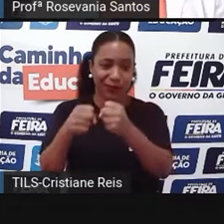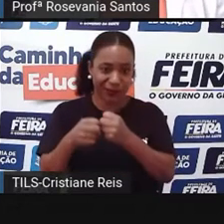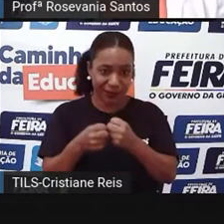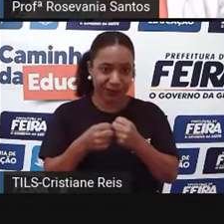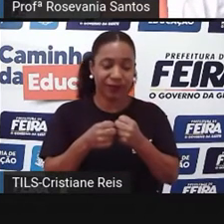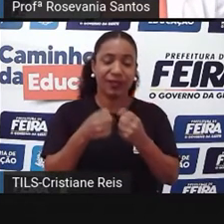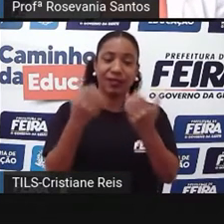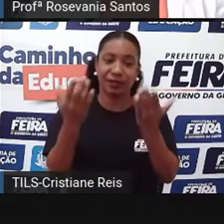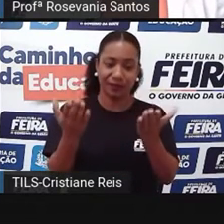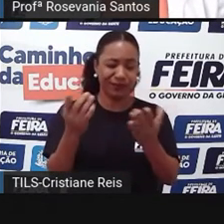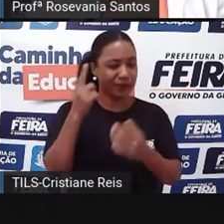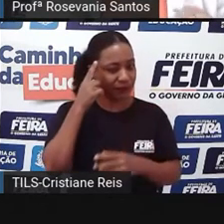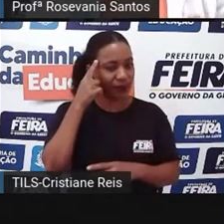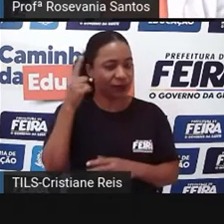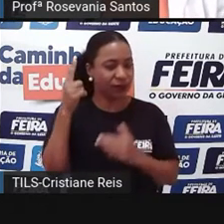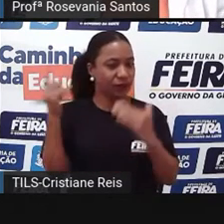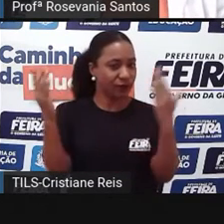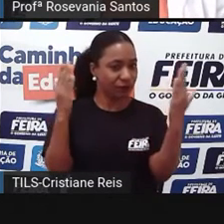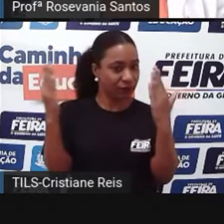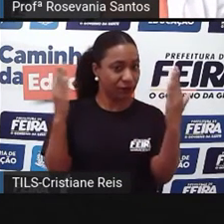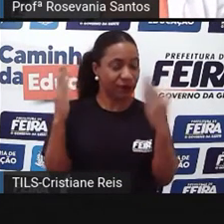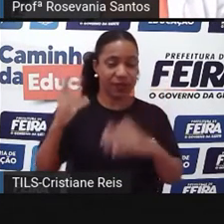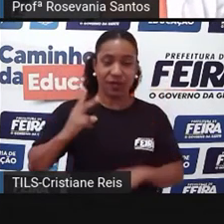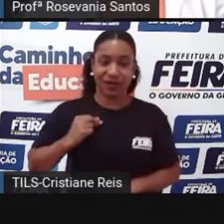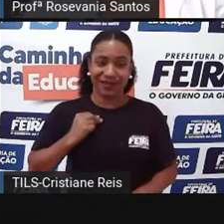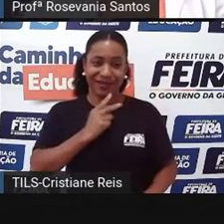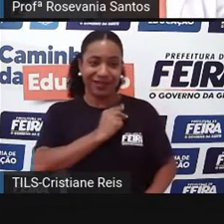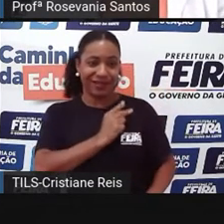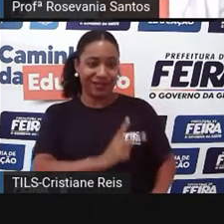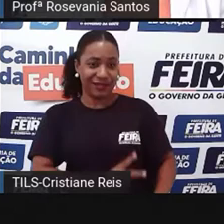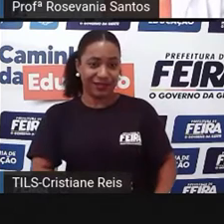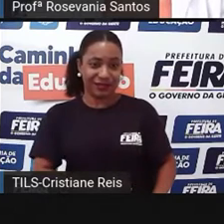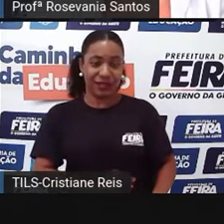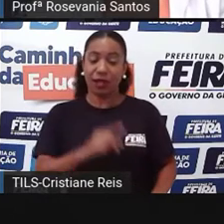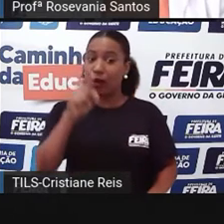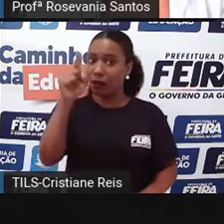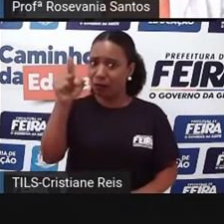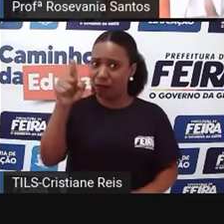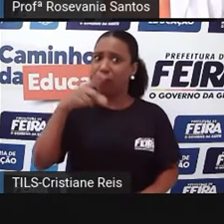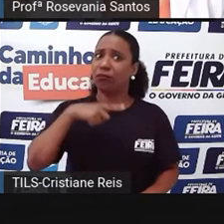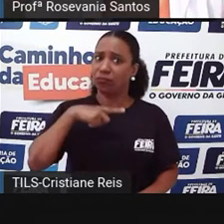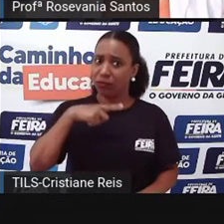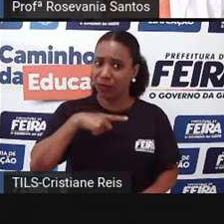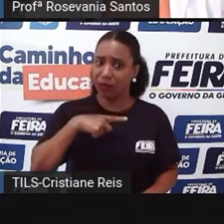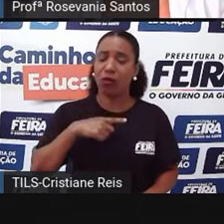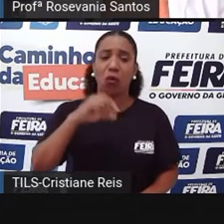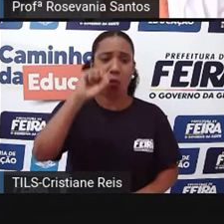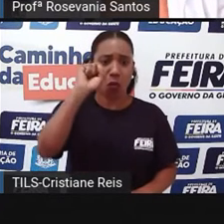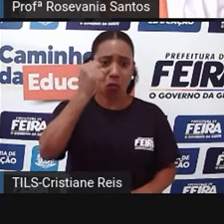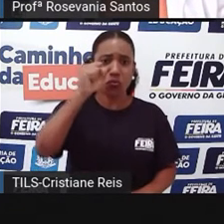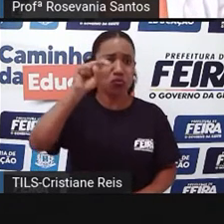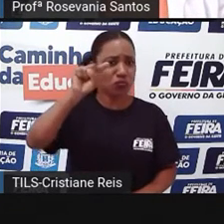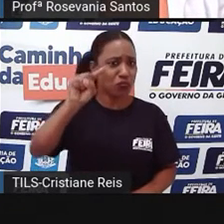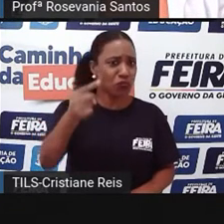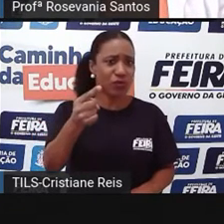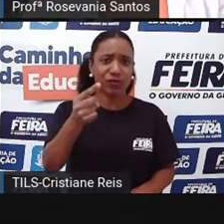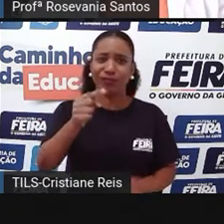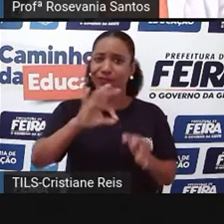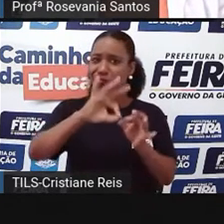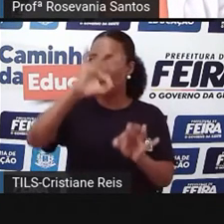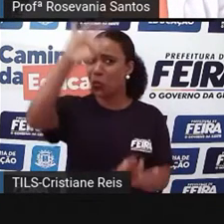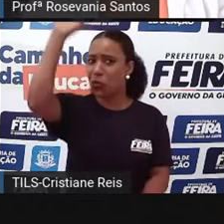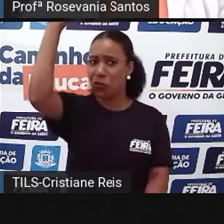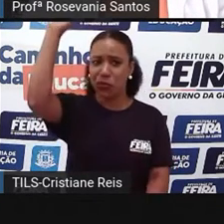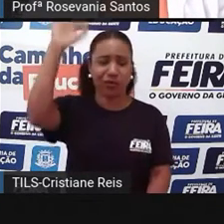na China, né, lá no Himalaia, que ultrapassa os oito mil metros de altitude. Só para você ter uma ideia de comparação. Então,